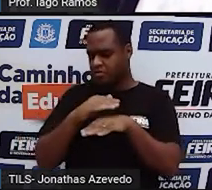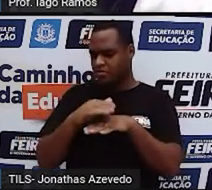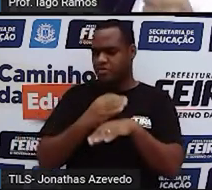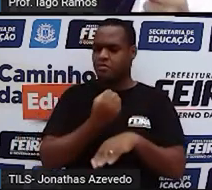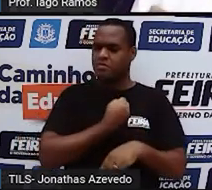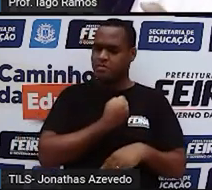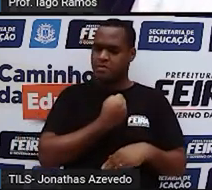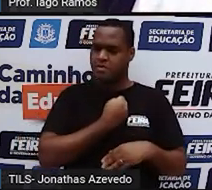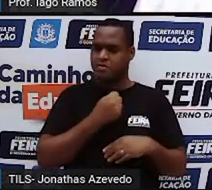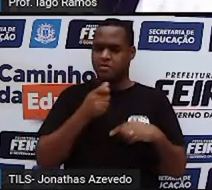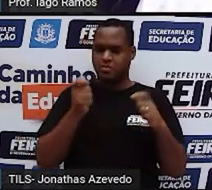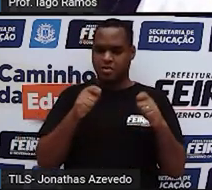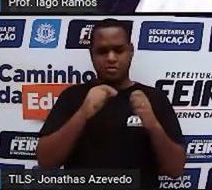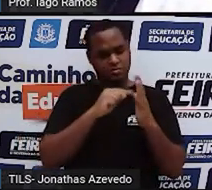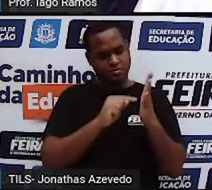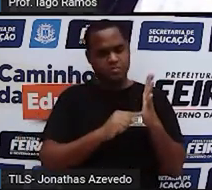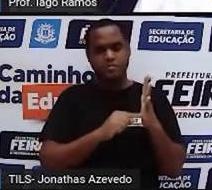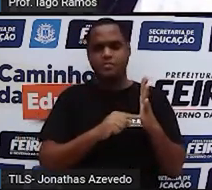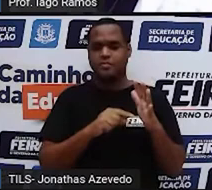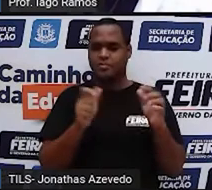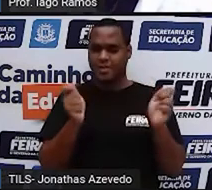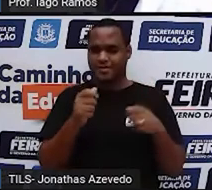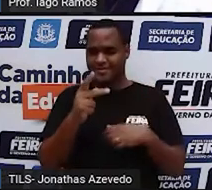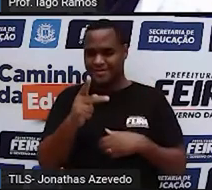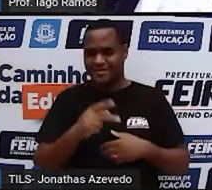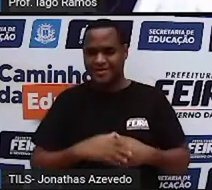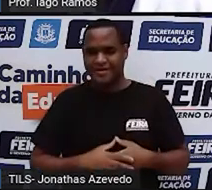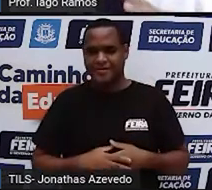calçado. Digita aí na calculadora, certo?